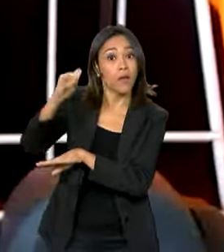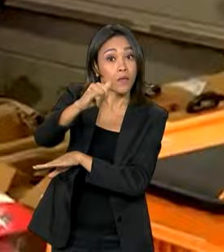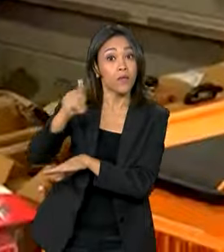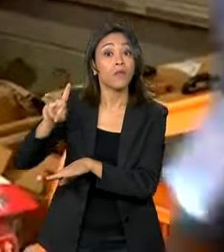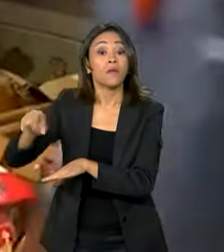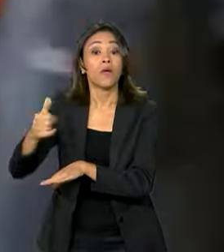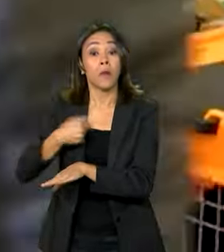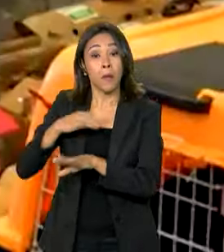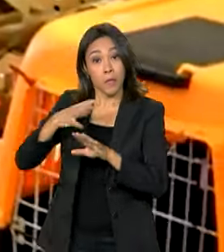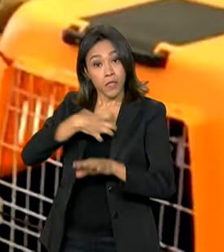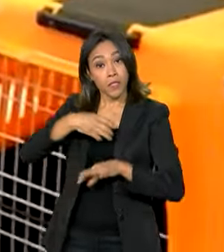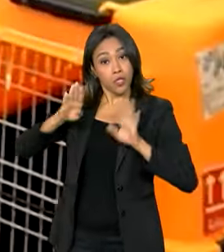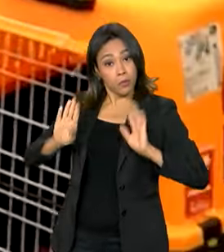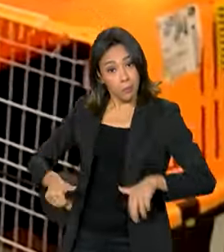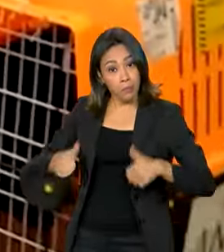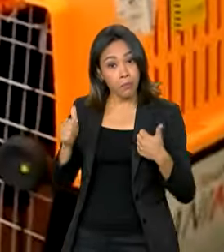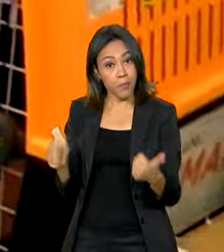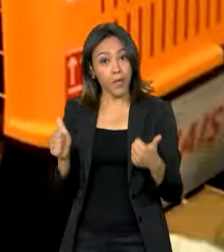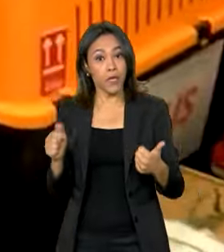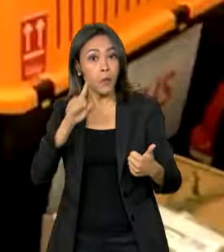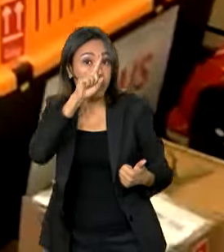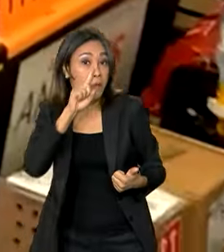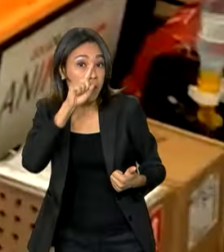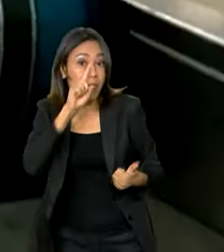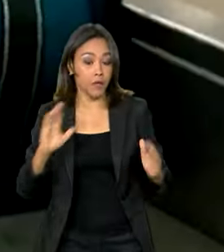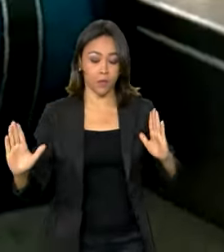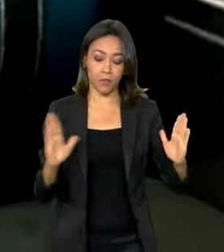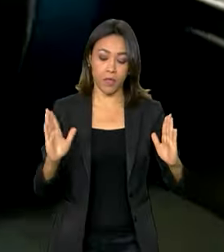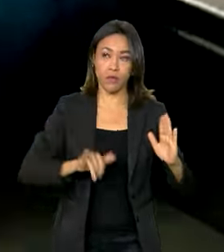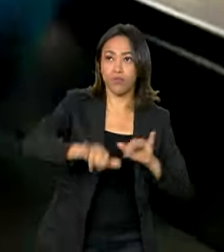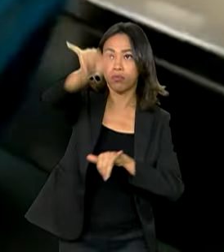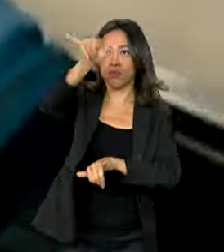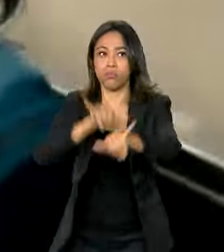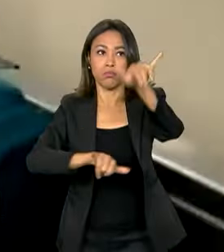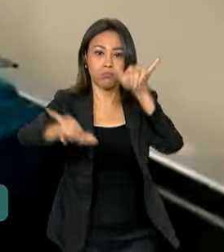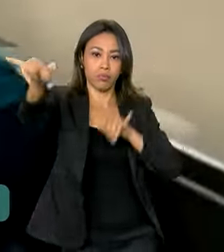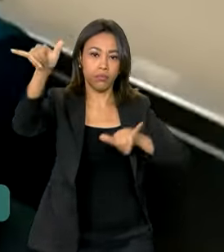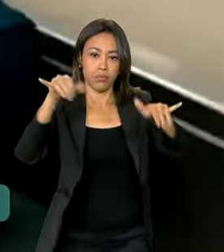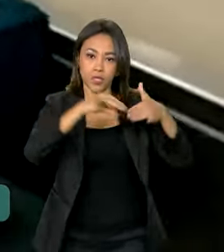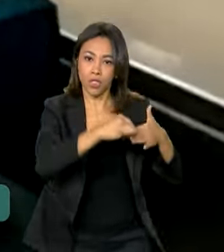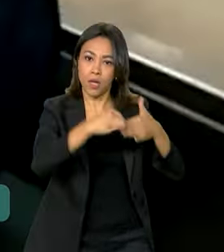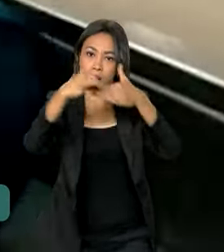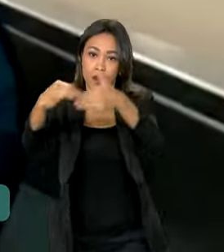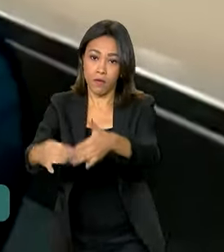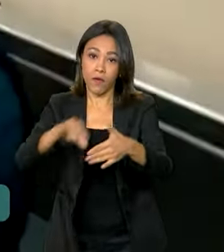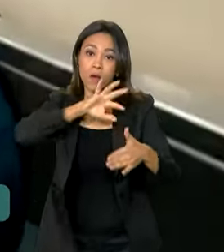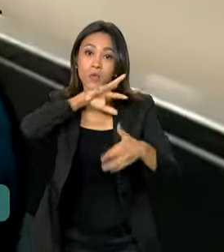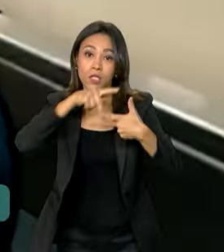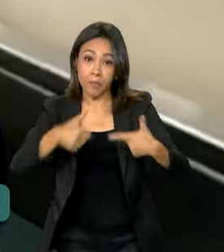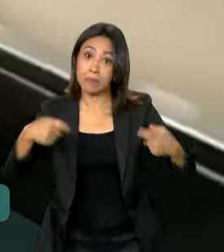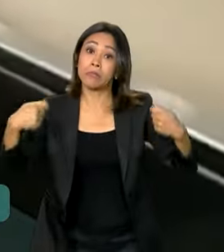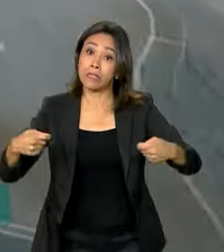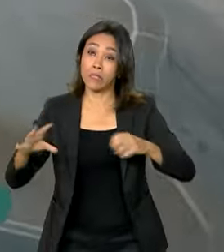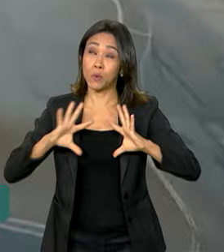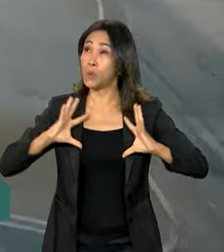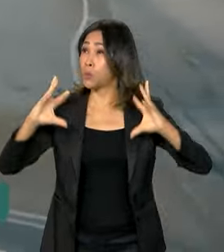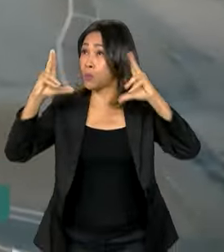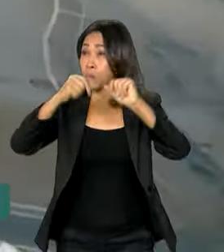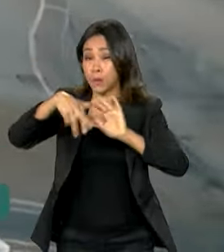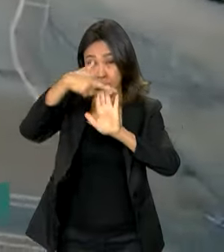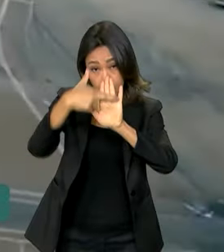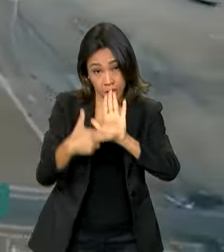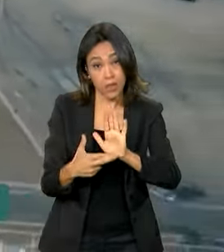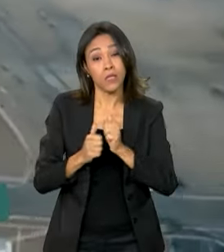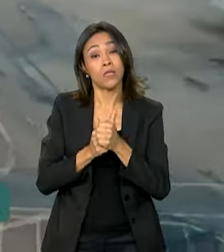bem-estar e redução de riscos durante a viagem. Essas normas devem ser seguidas pelas companhias aéreas e